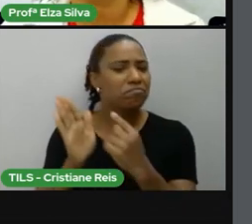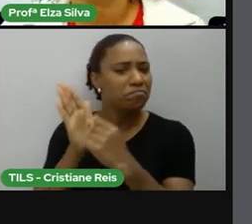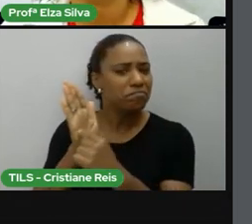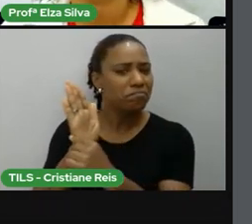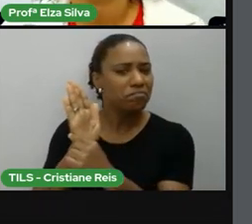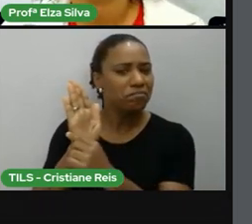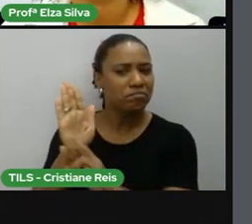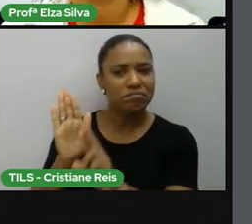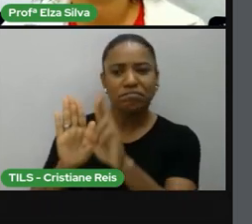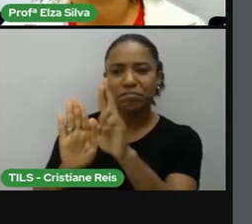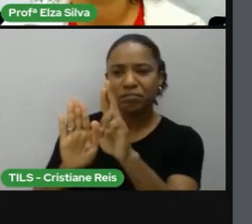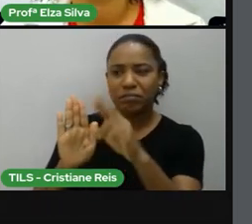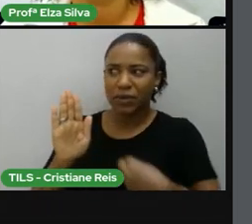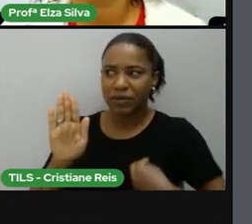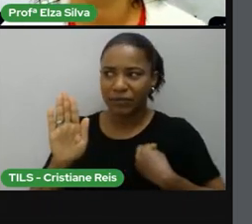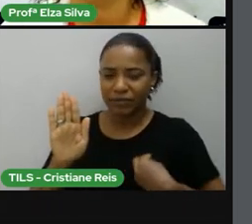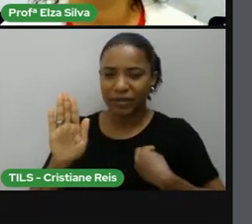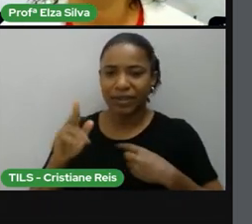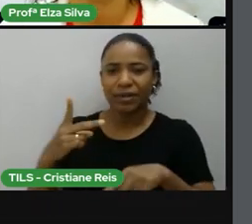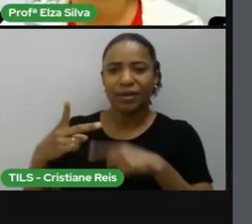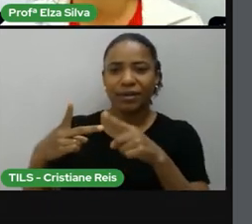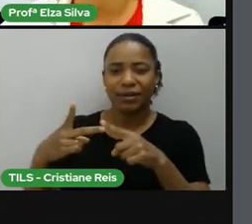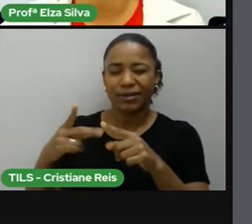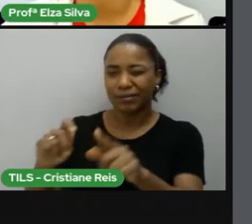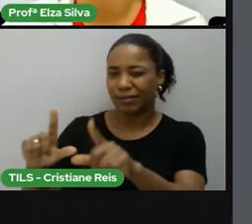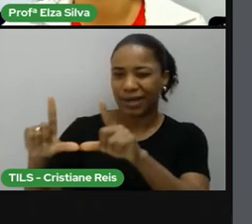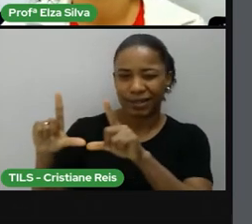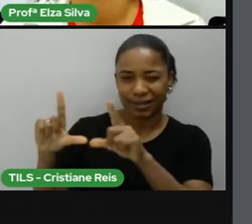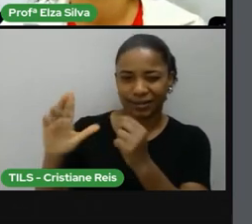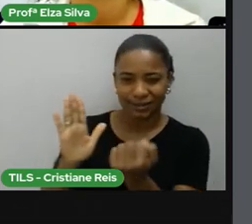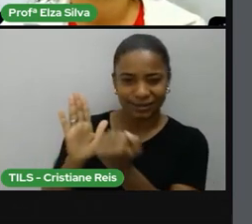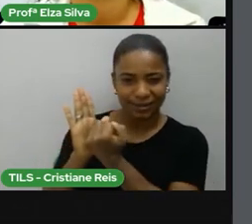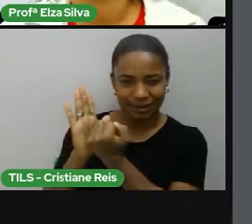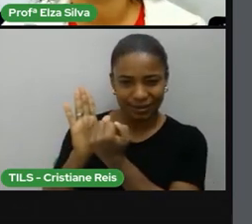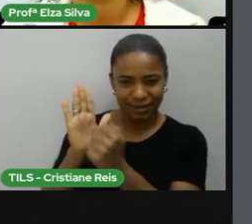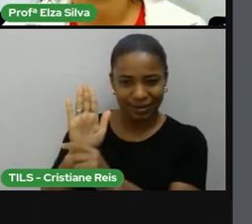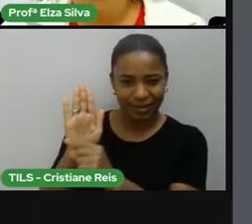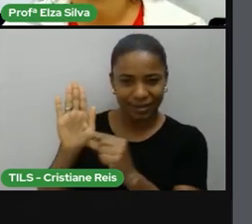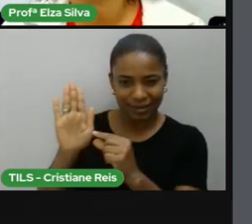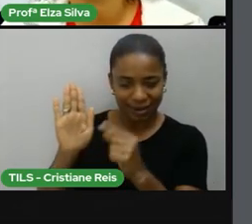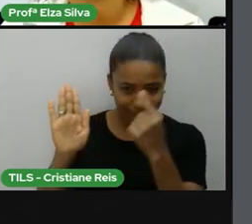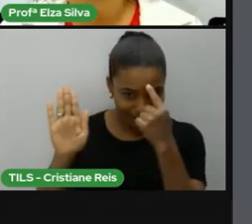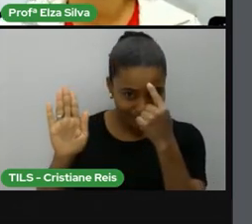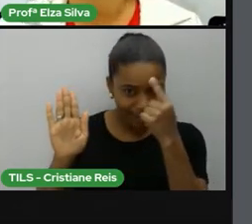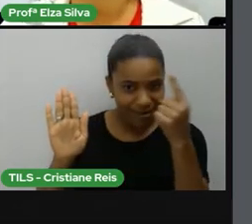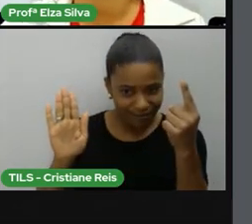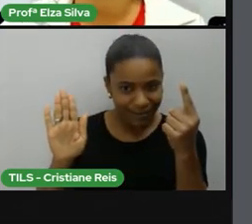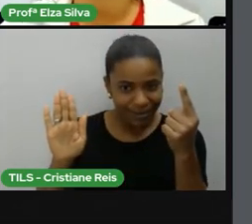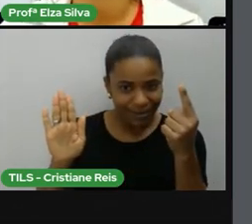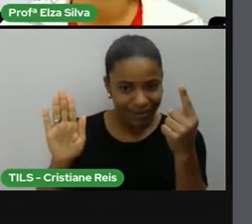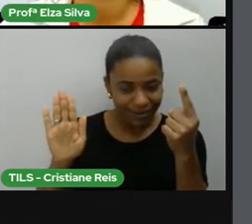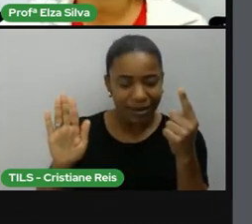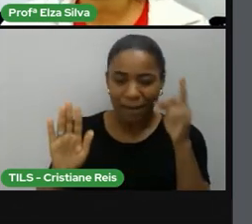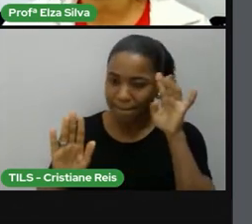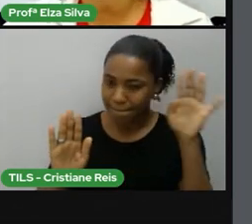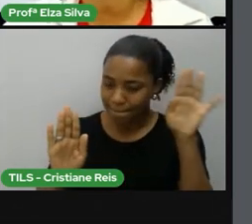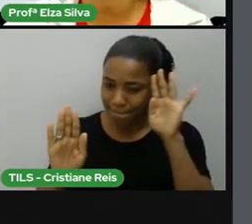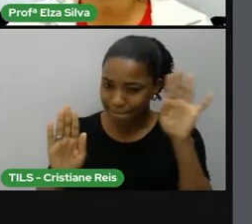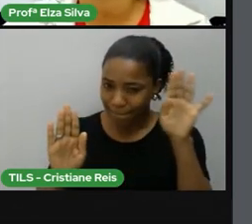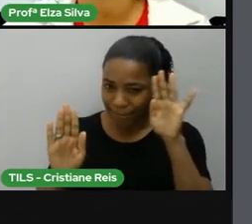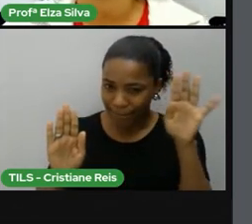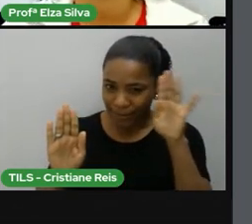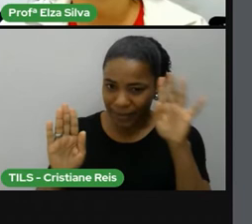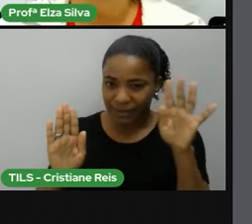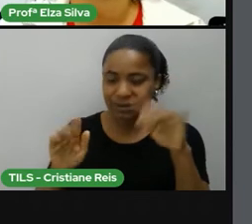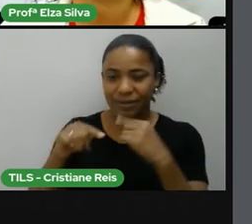cartaz. Se liga aí, dá uma olhadinha, pensa e anota no seu caderno. O é que diferencia